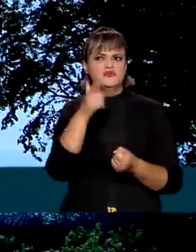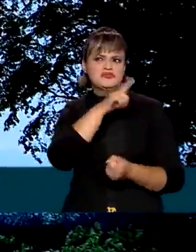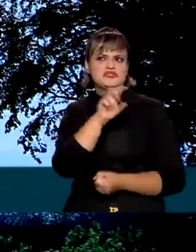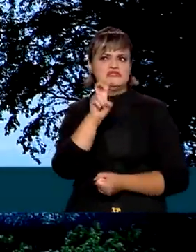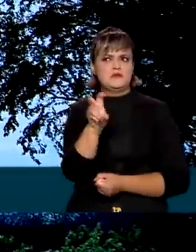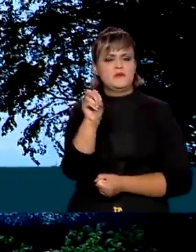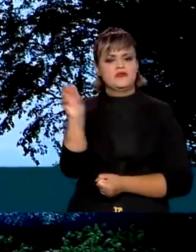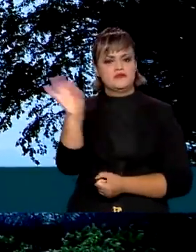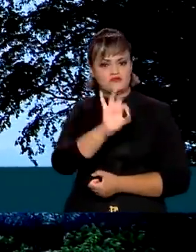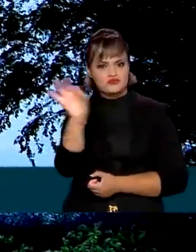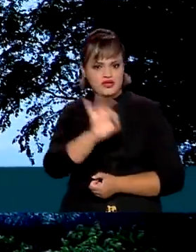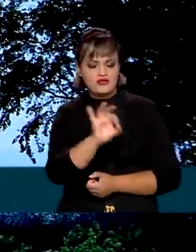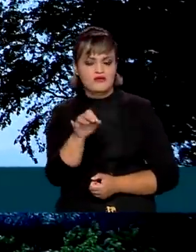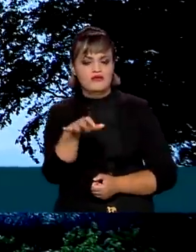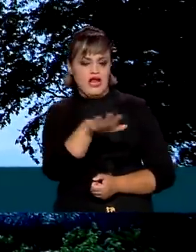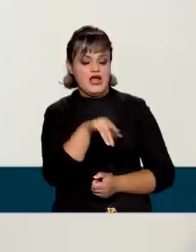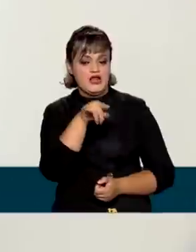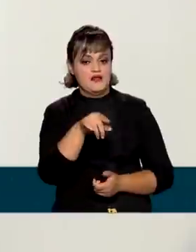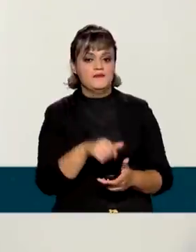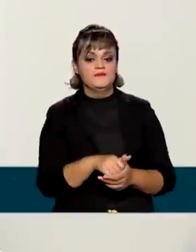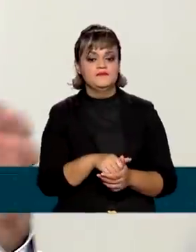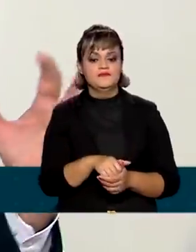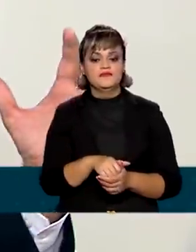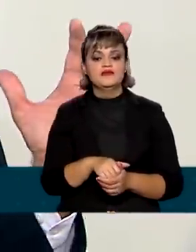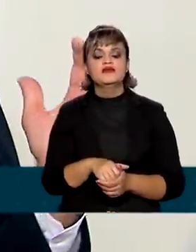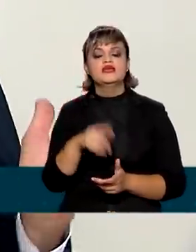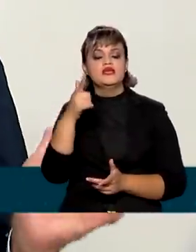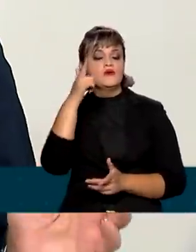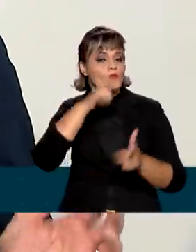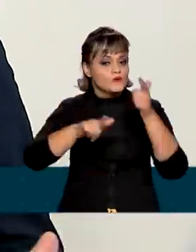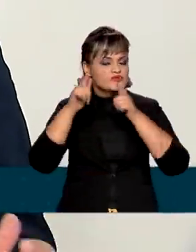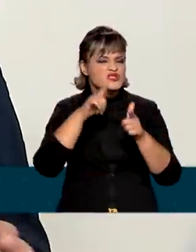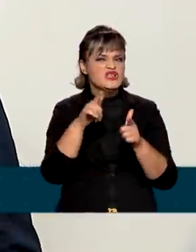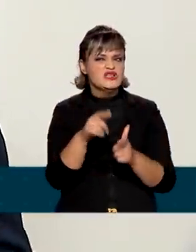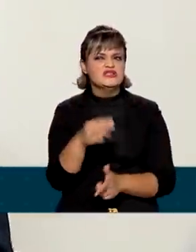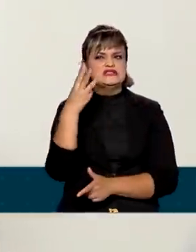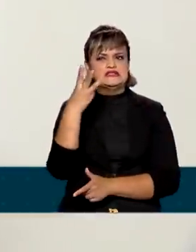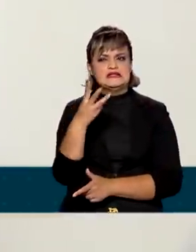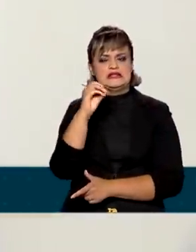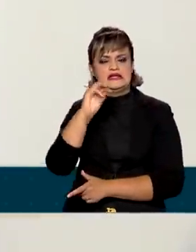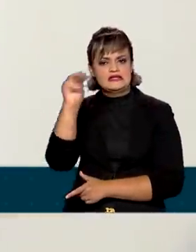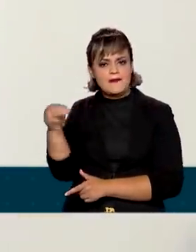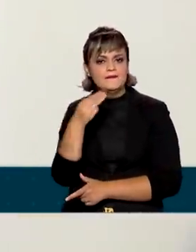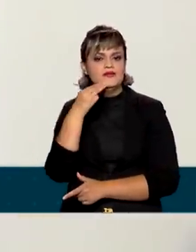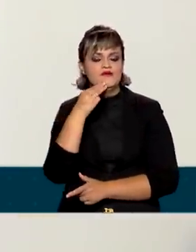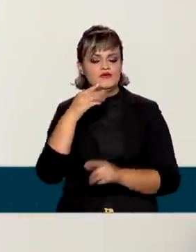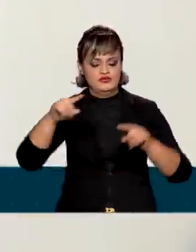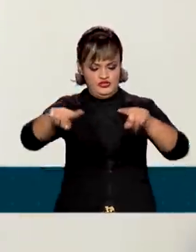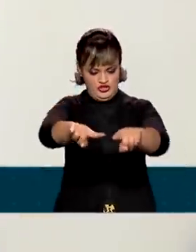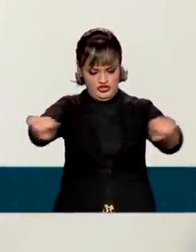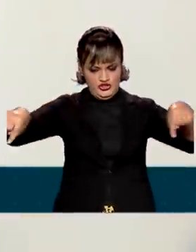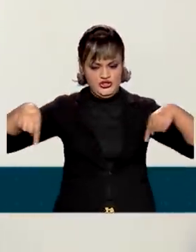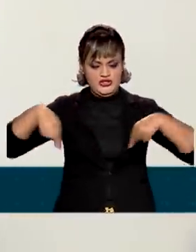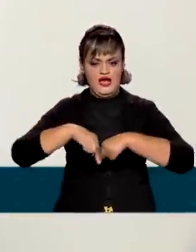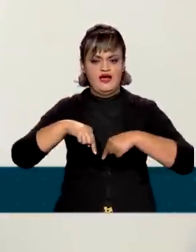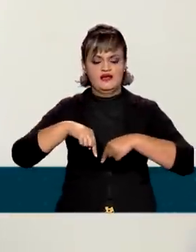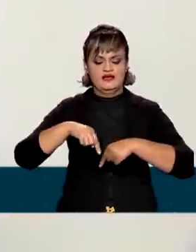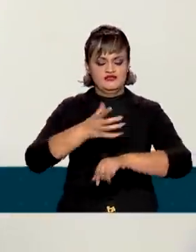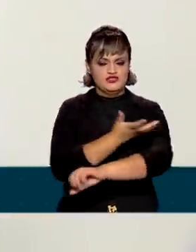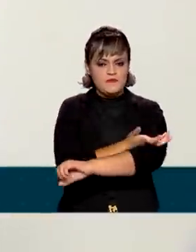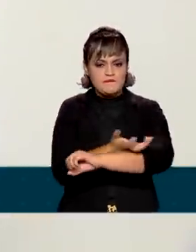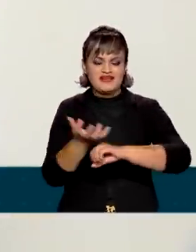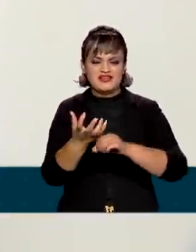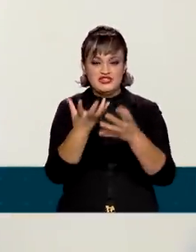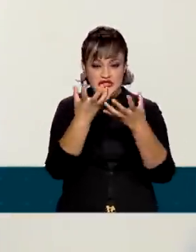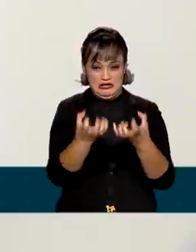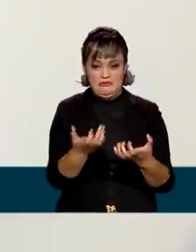% da sua matriz energética e recuperar em torno de 30 milhões de hectares de pastagens